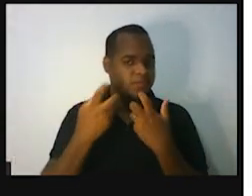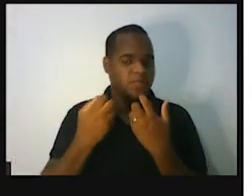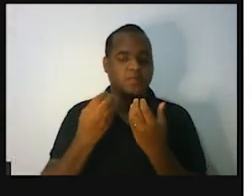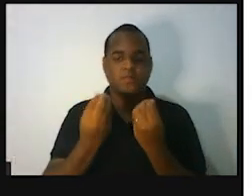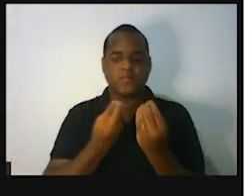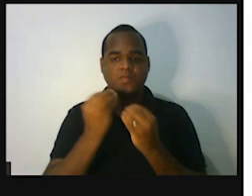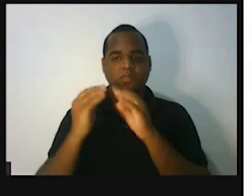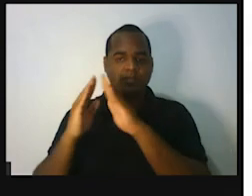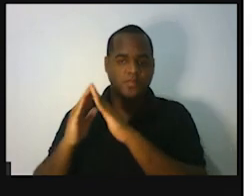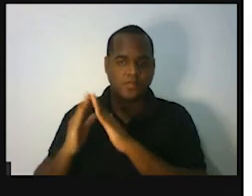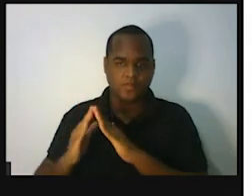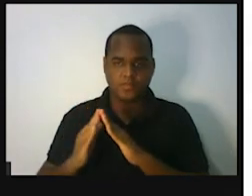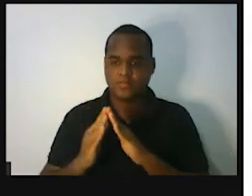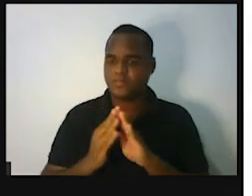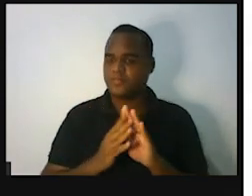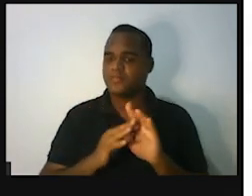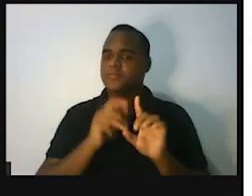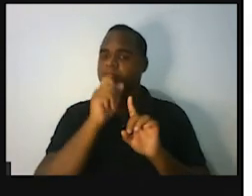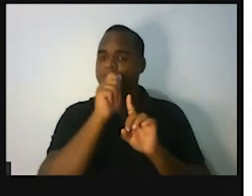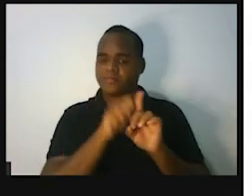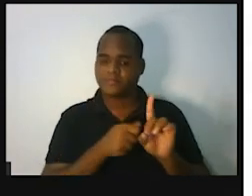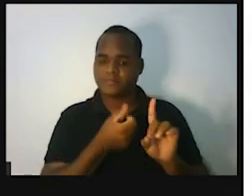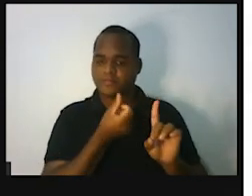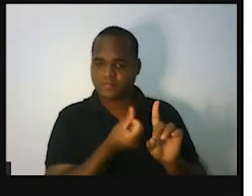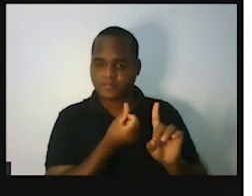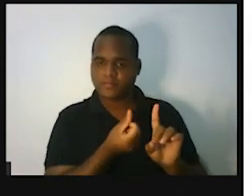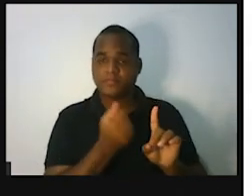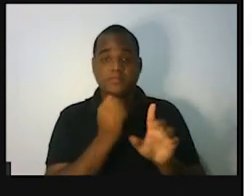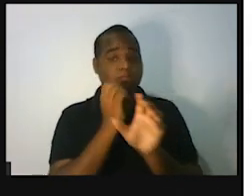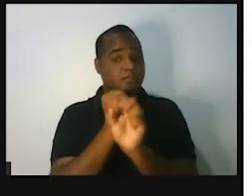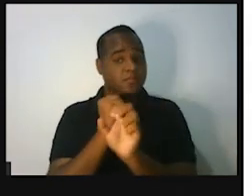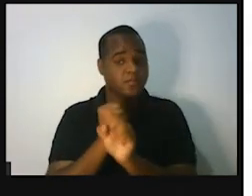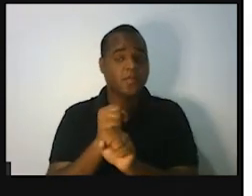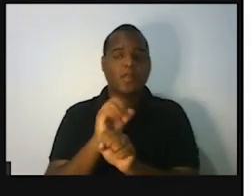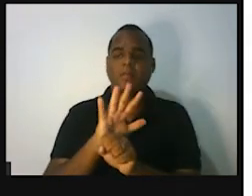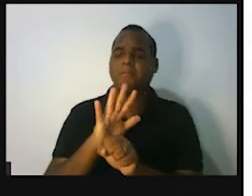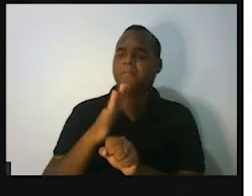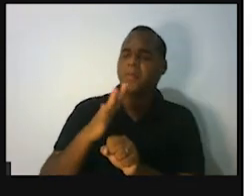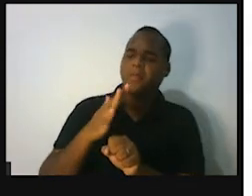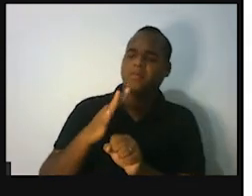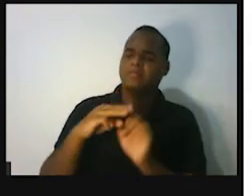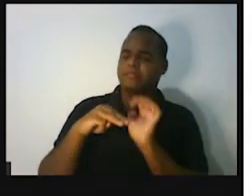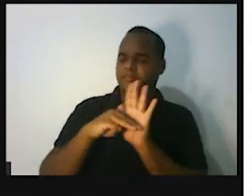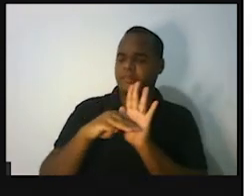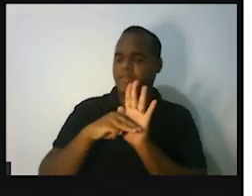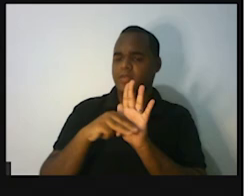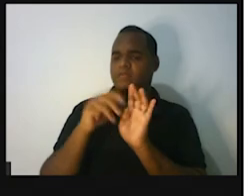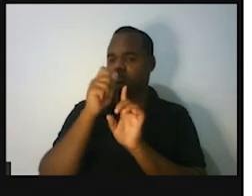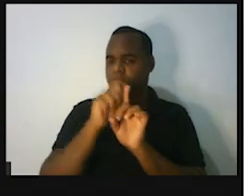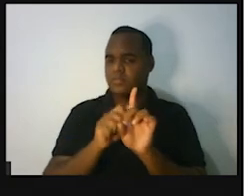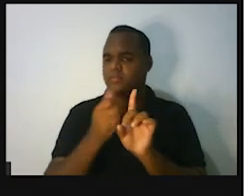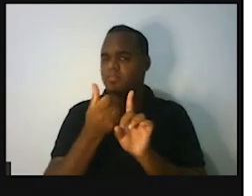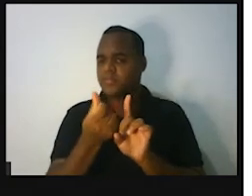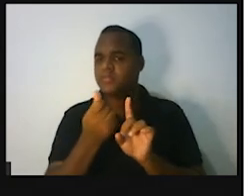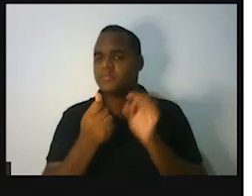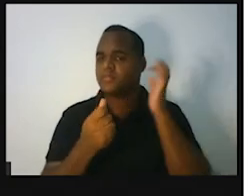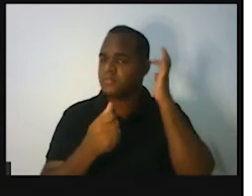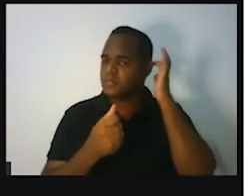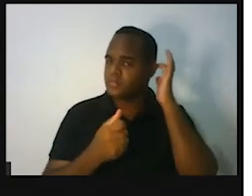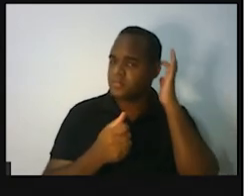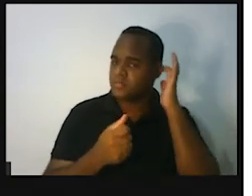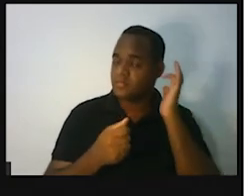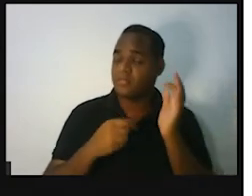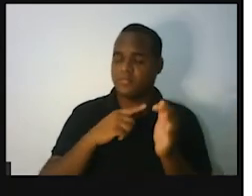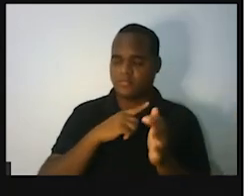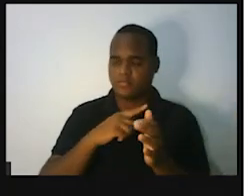casa das últimas seis contas de energia. E vai calcular o consumo médio dos últimos seis meses. Tá bom? Então, eu